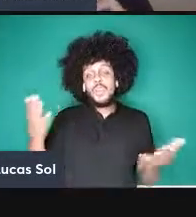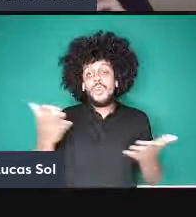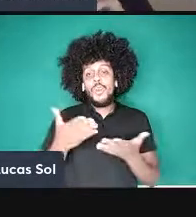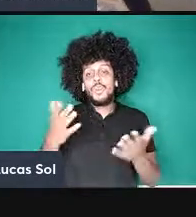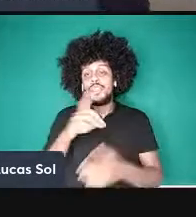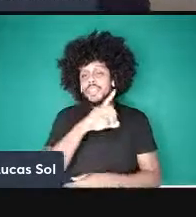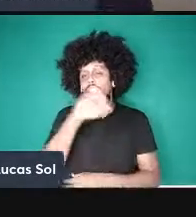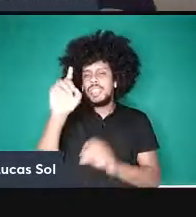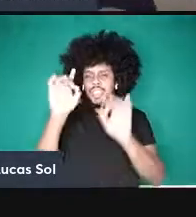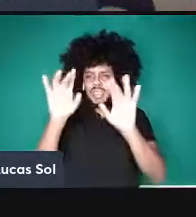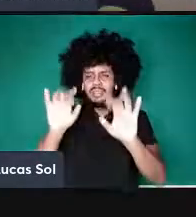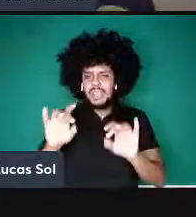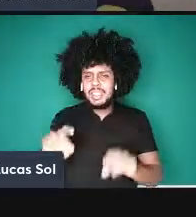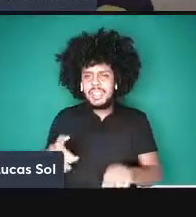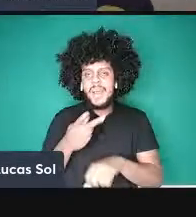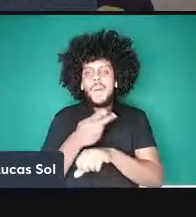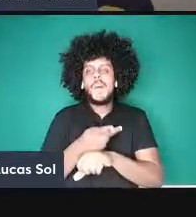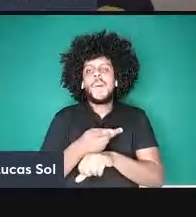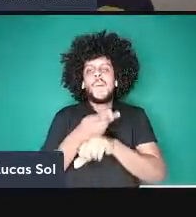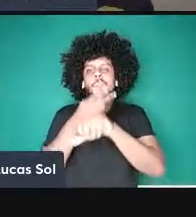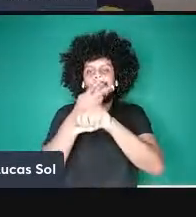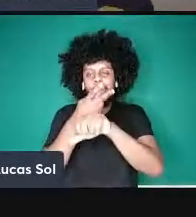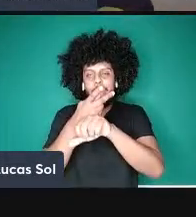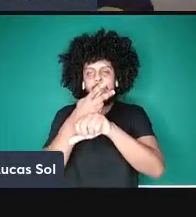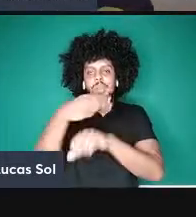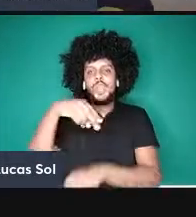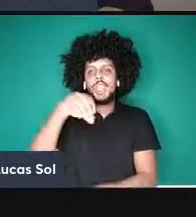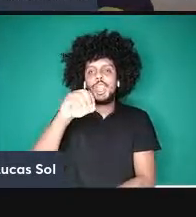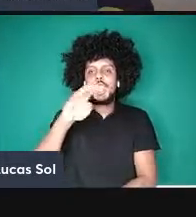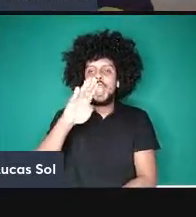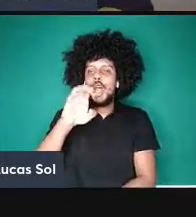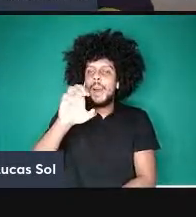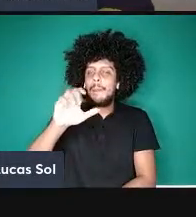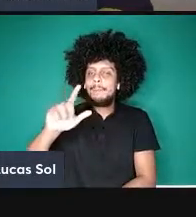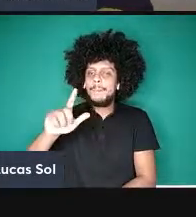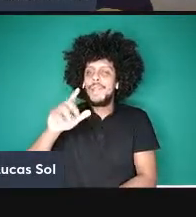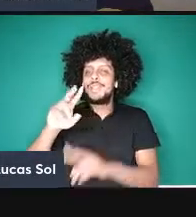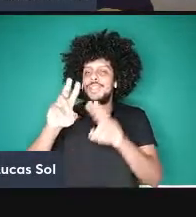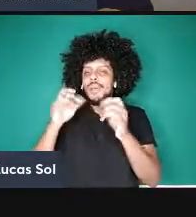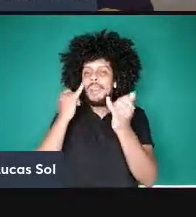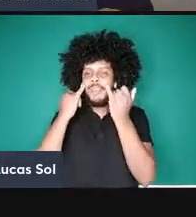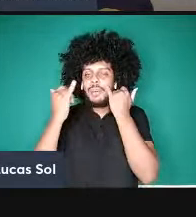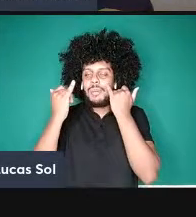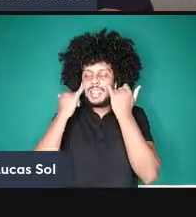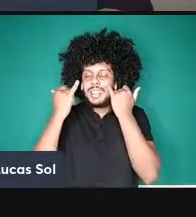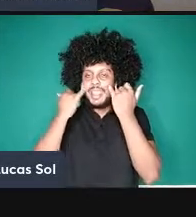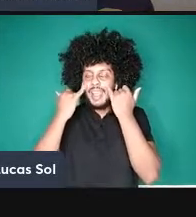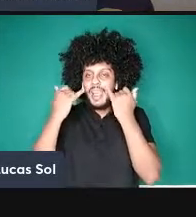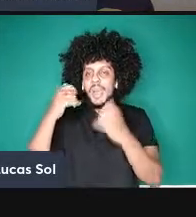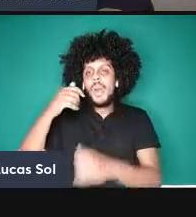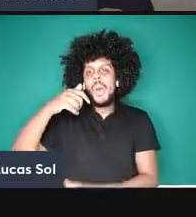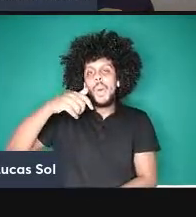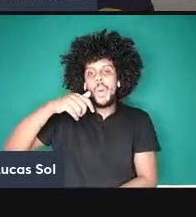para a informação quântica então eu deixo aqui com vocês um podcast que a gente faz aqui no Instituto